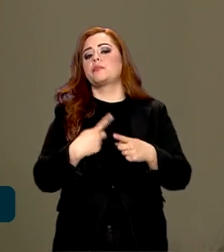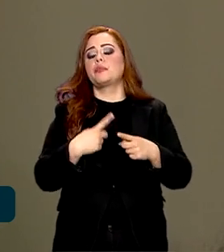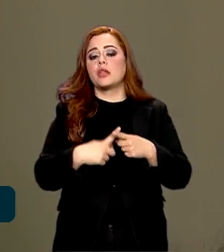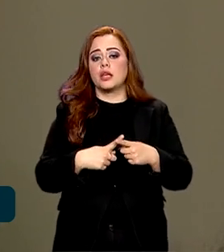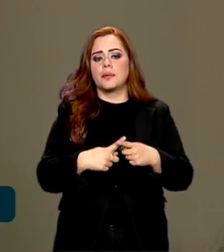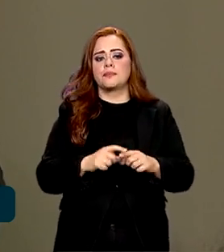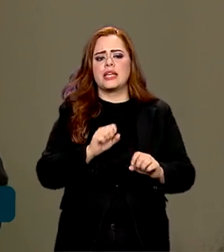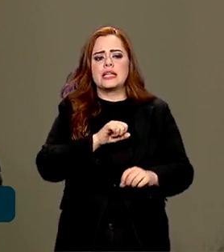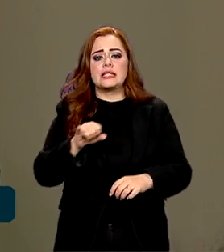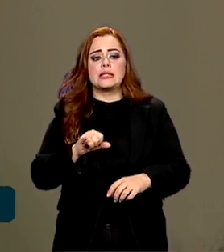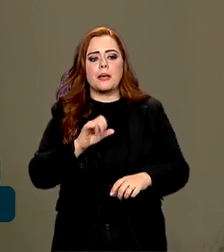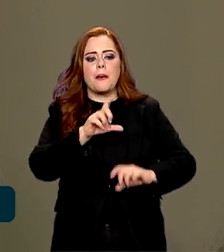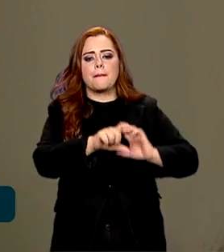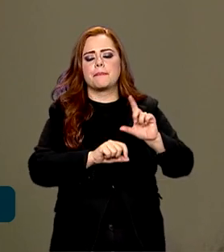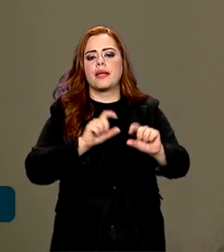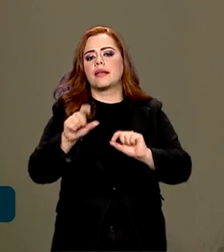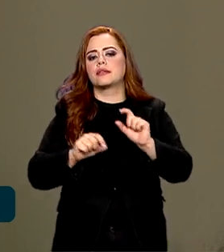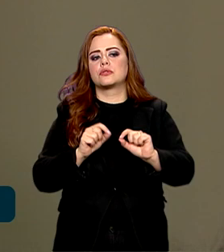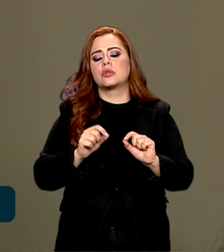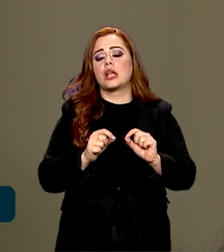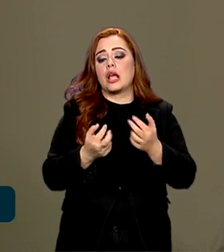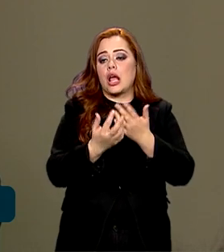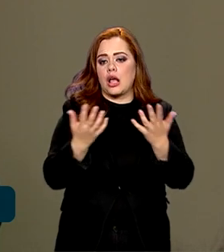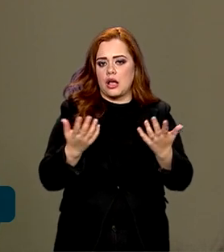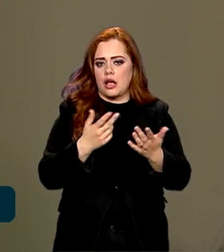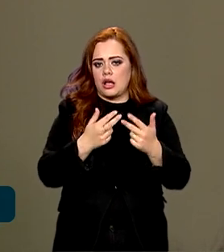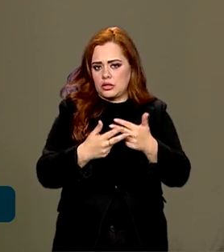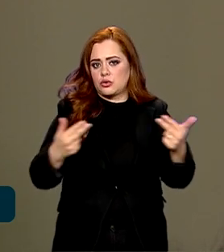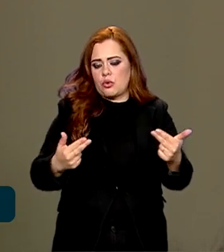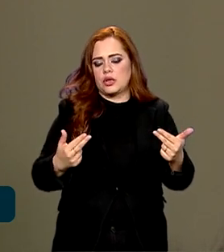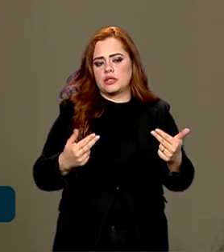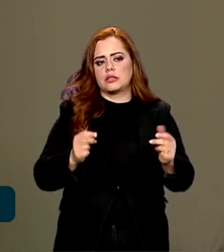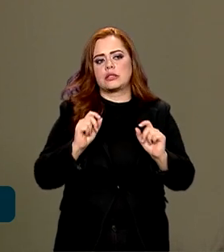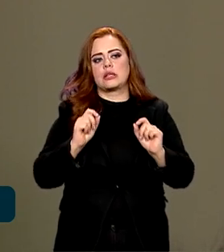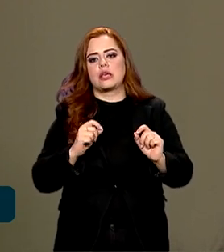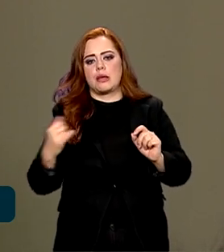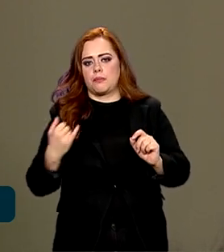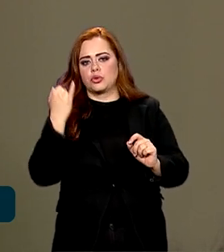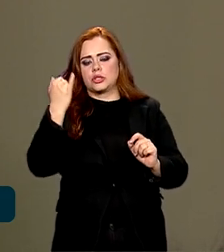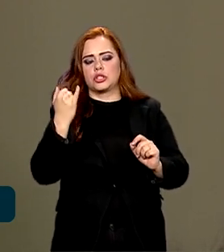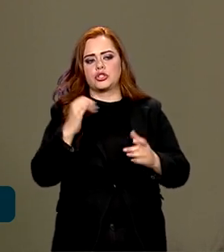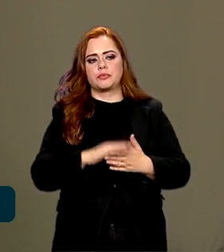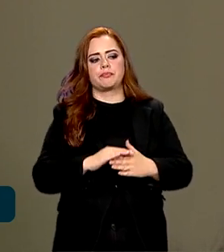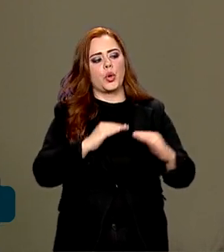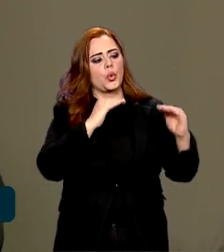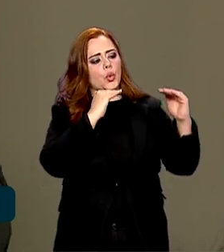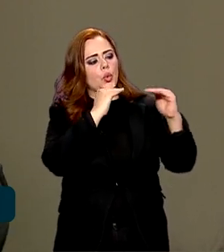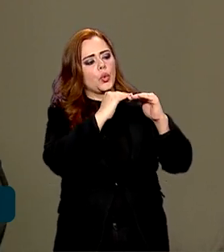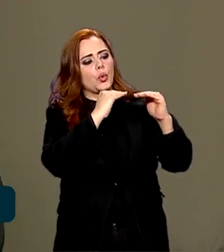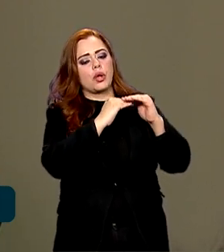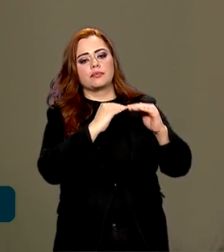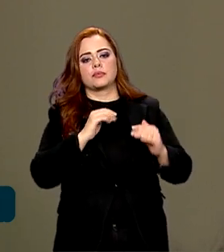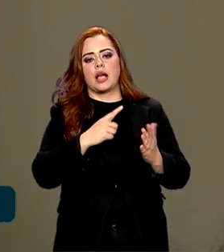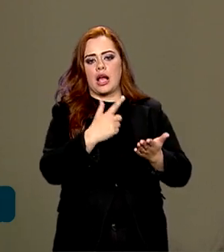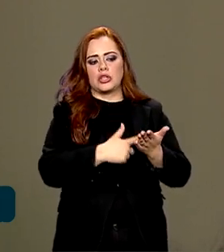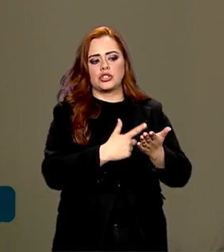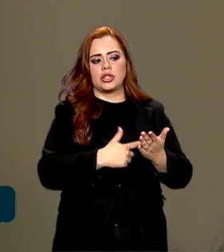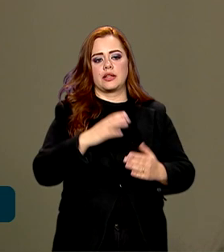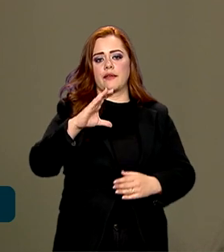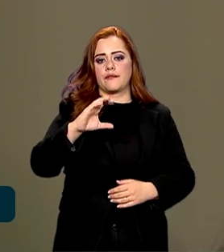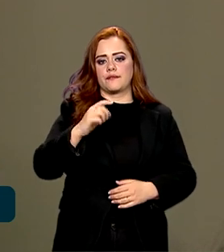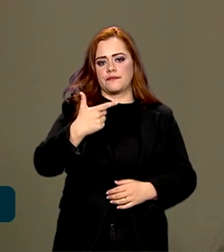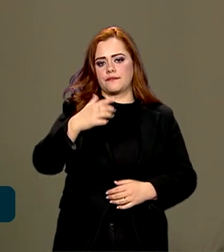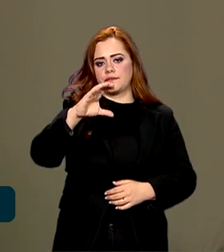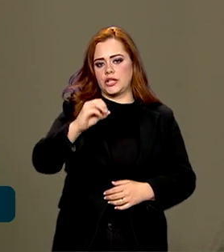que foram ditas aí, quais são os vetores, coincide com a Agenda 2030 também. Então é um ganho intangível para o país.